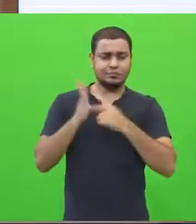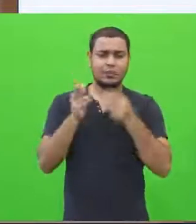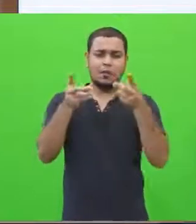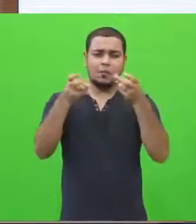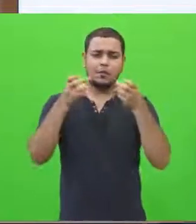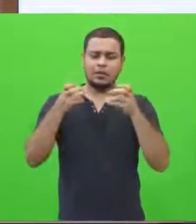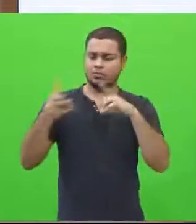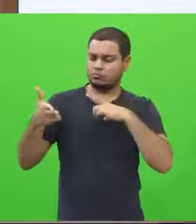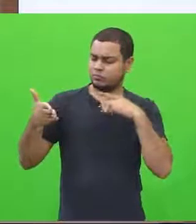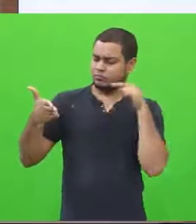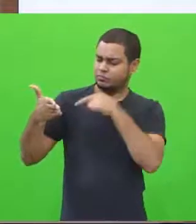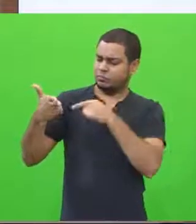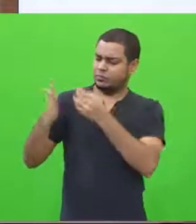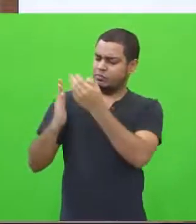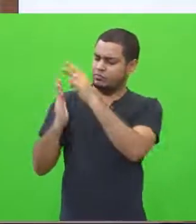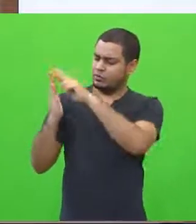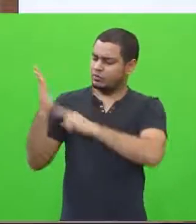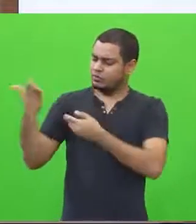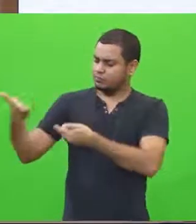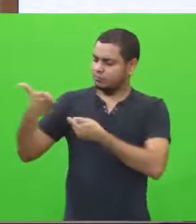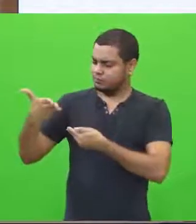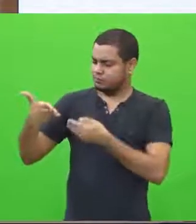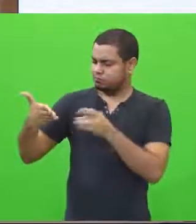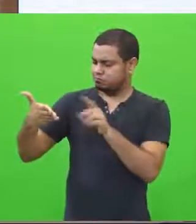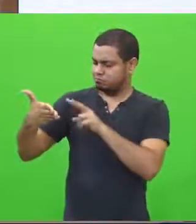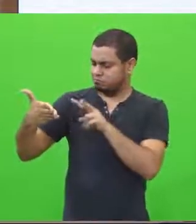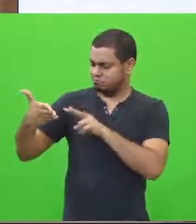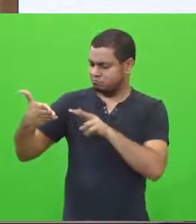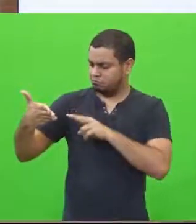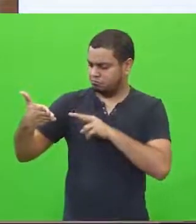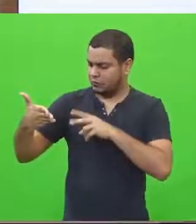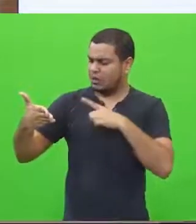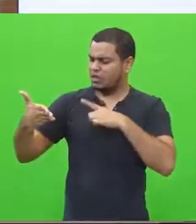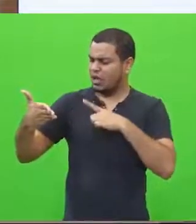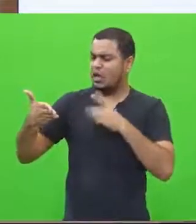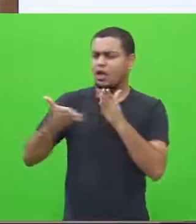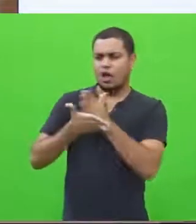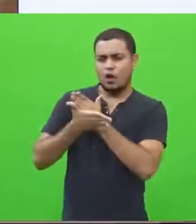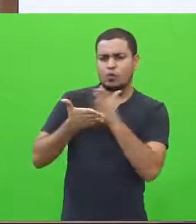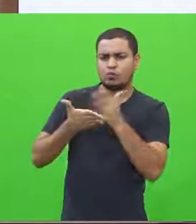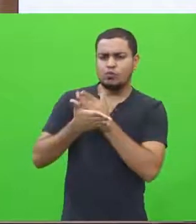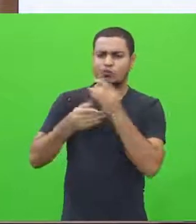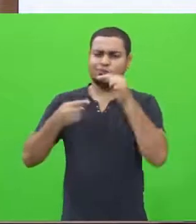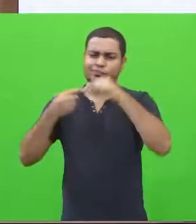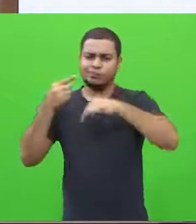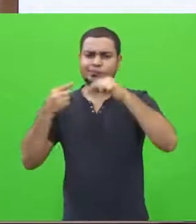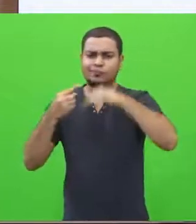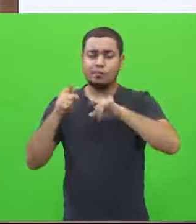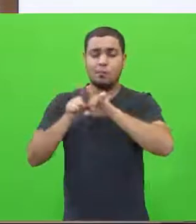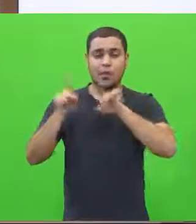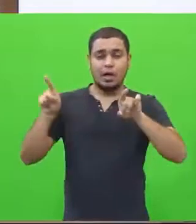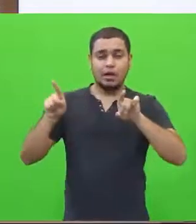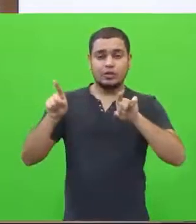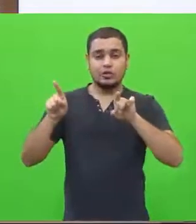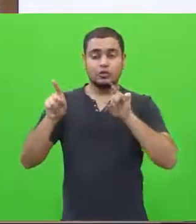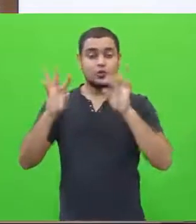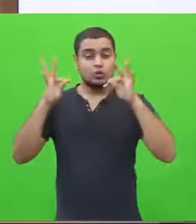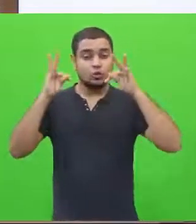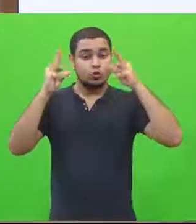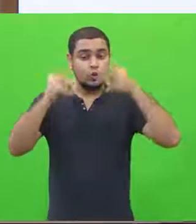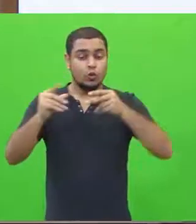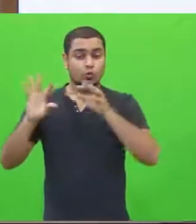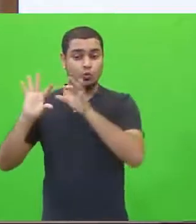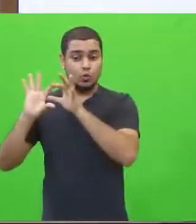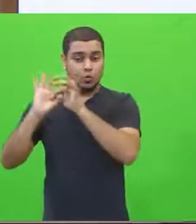redações mil, elas vão apresentar alguns desníveis, né? Não é isso? Alguns desvios, aliás.